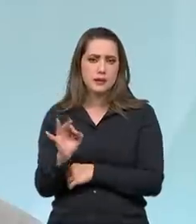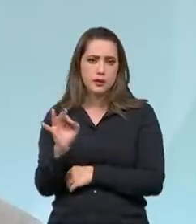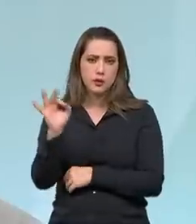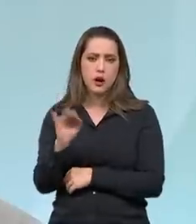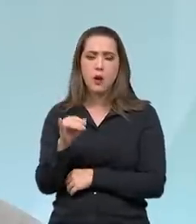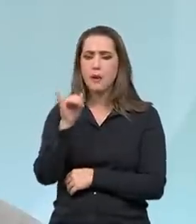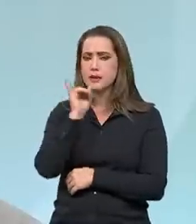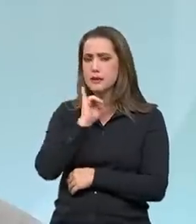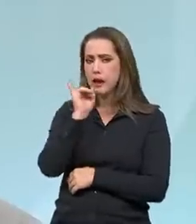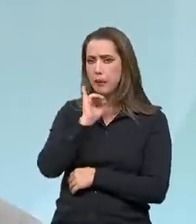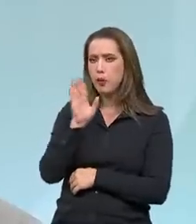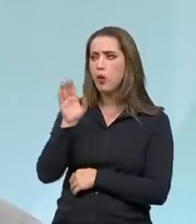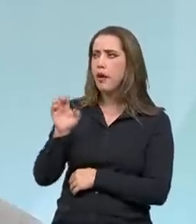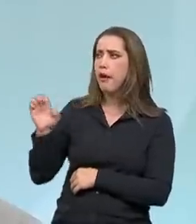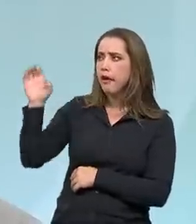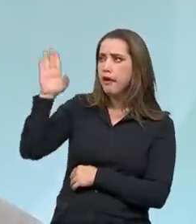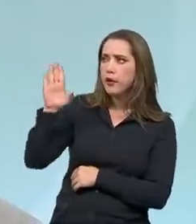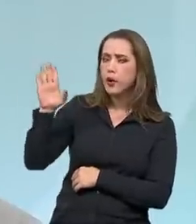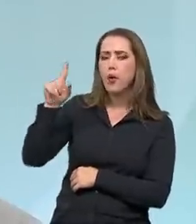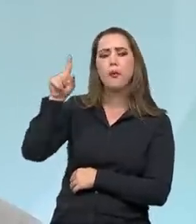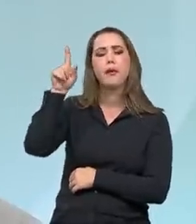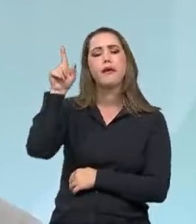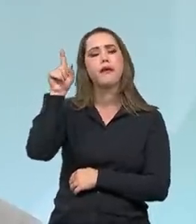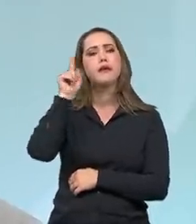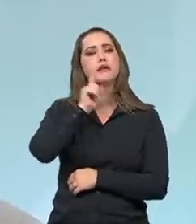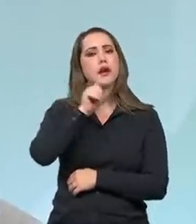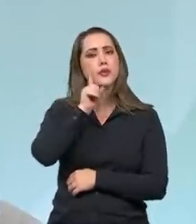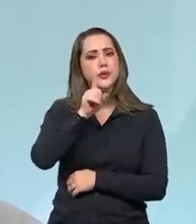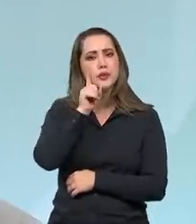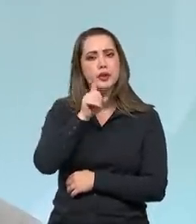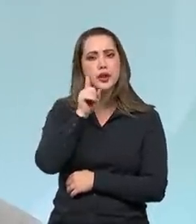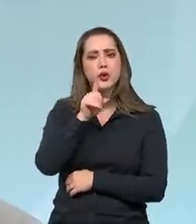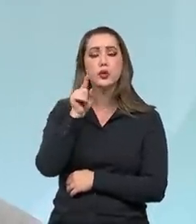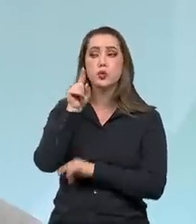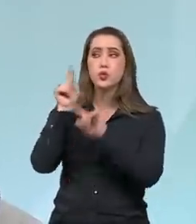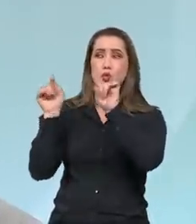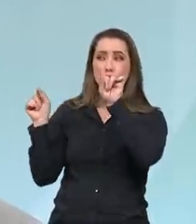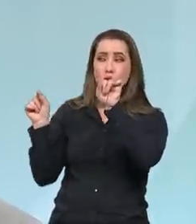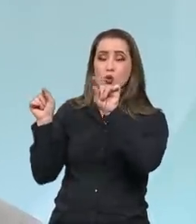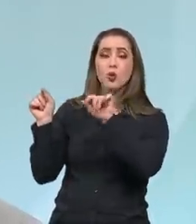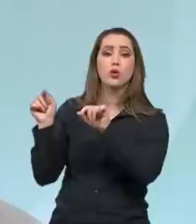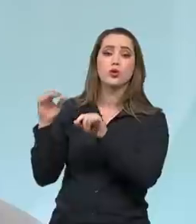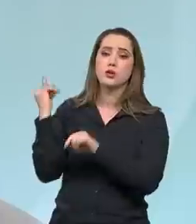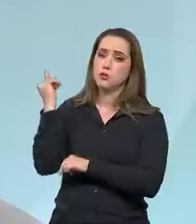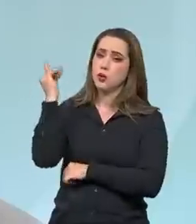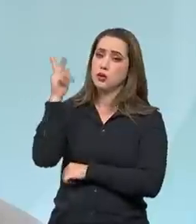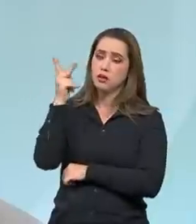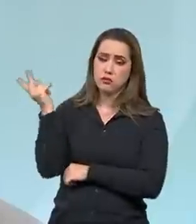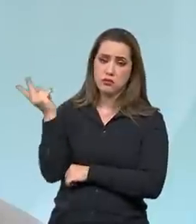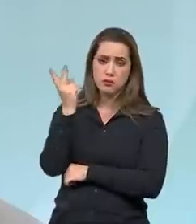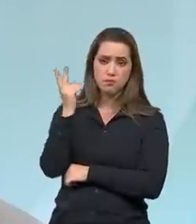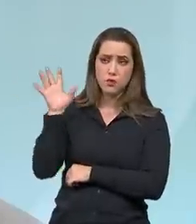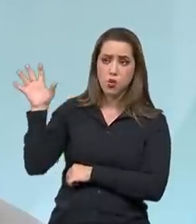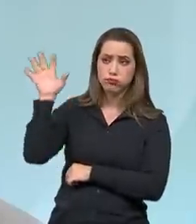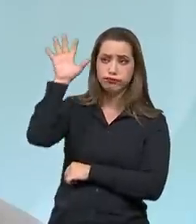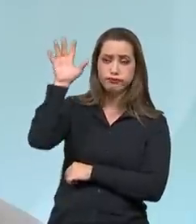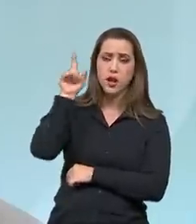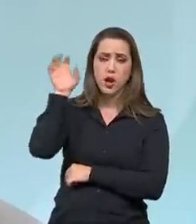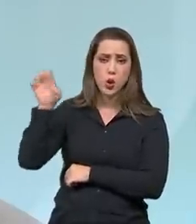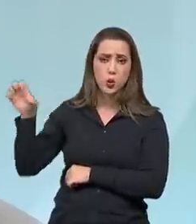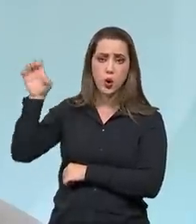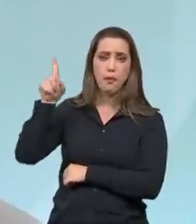zona do euro, Estados Unidos, você tem uma revisão para baixo, Estados Unidos talvez até entre em uma recessão, o Brasil revisa as suas previsões para cima. Isso é um